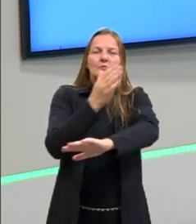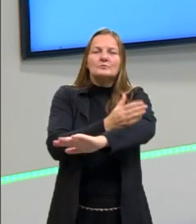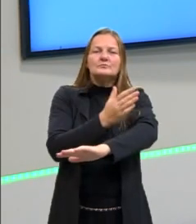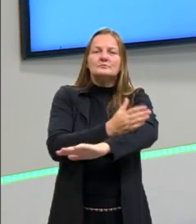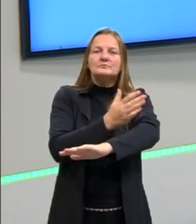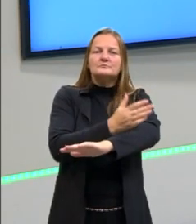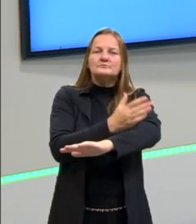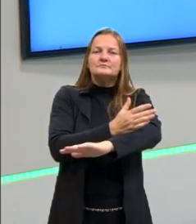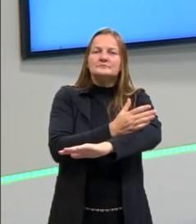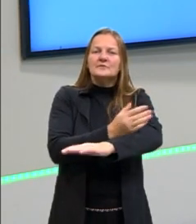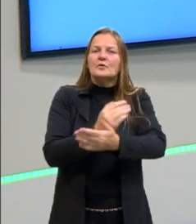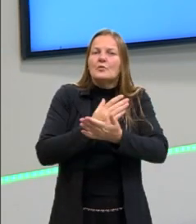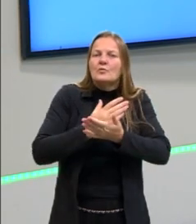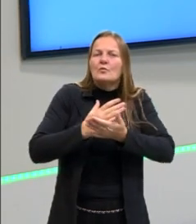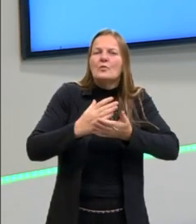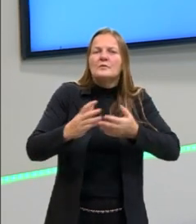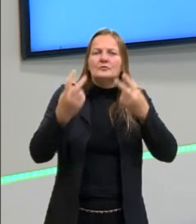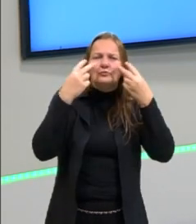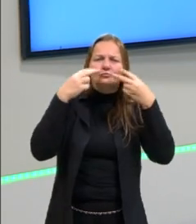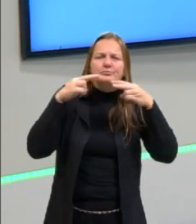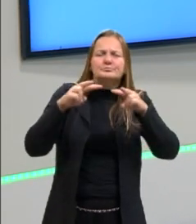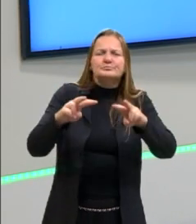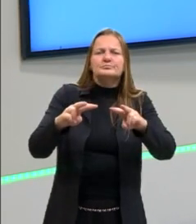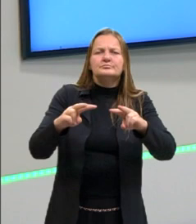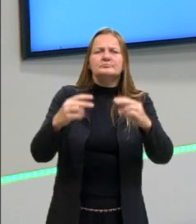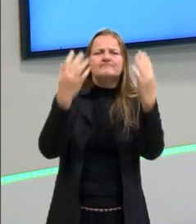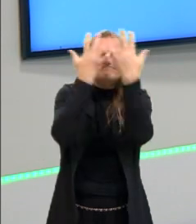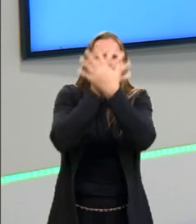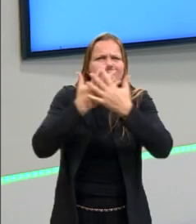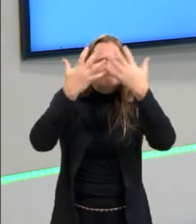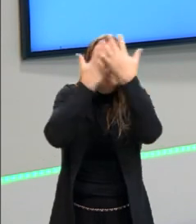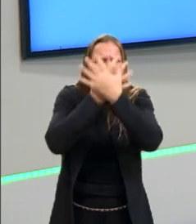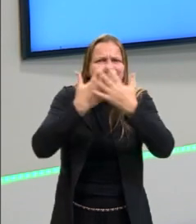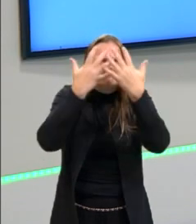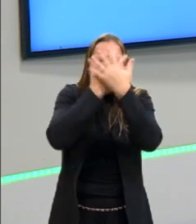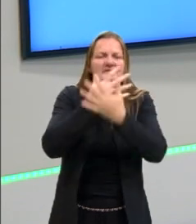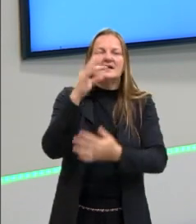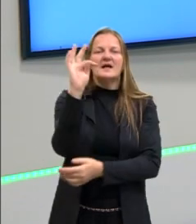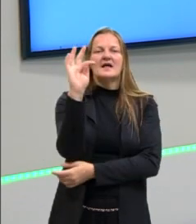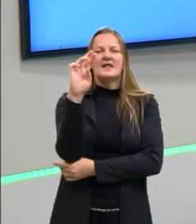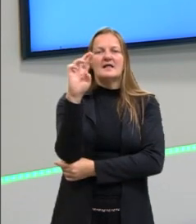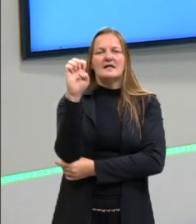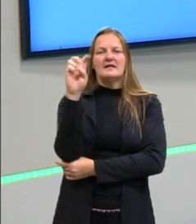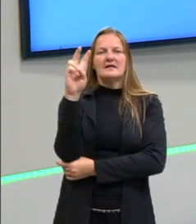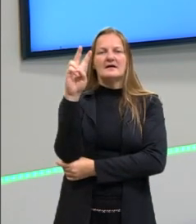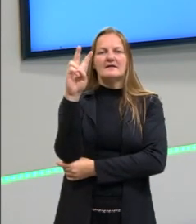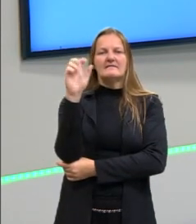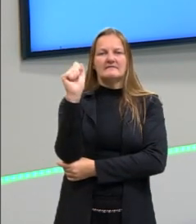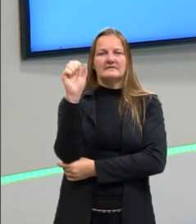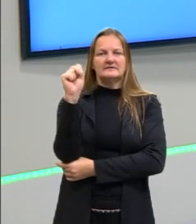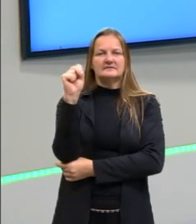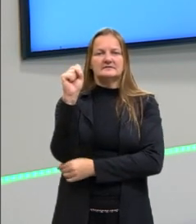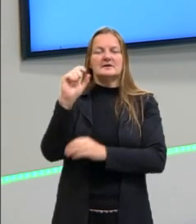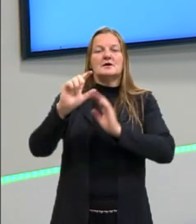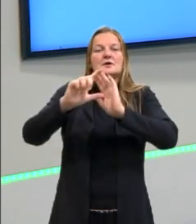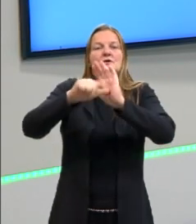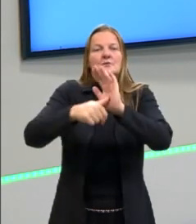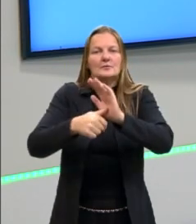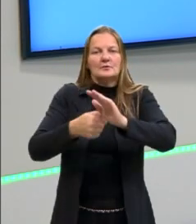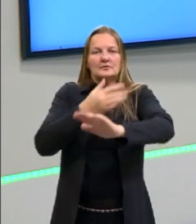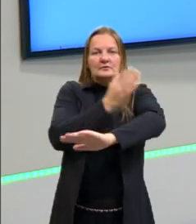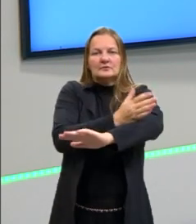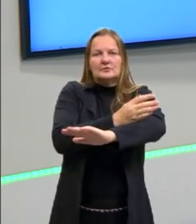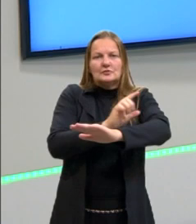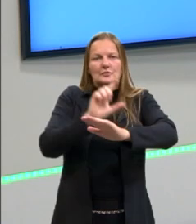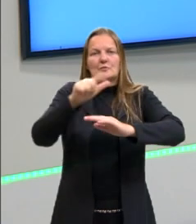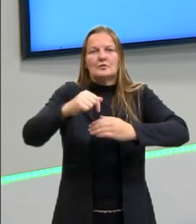Média começou a ser vista como uma Idade das Trevas? E foi logo no período posterior à Idade Média,